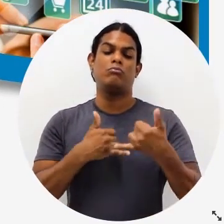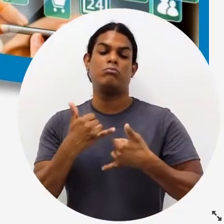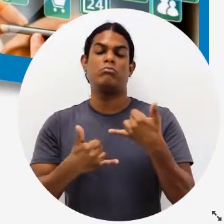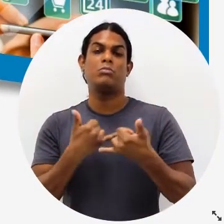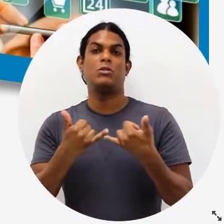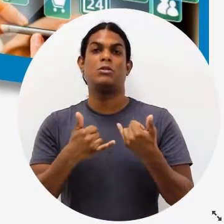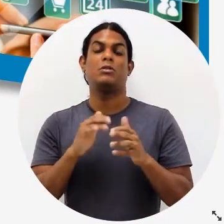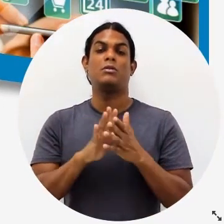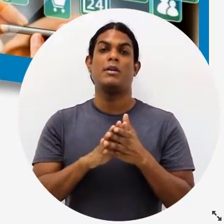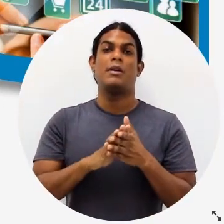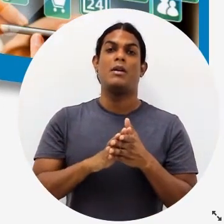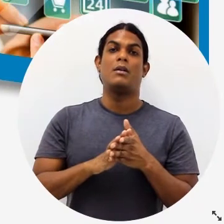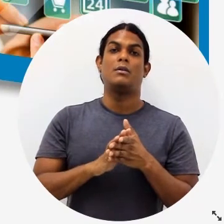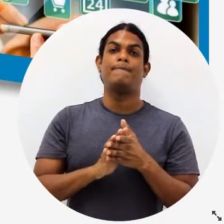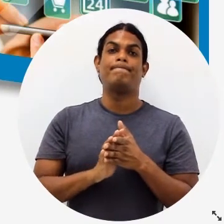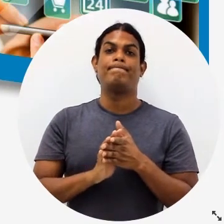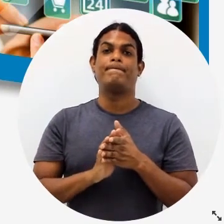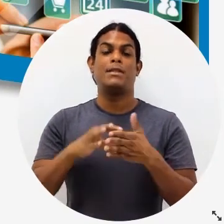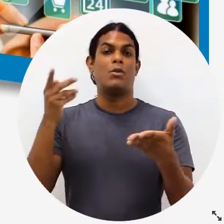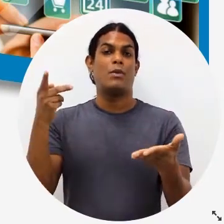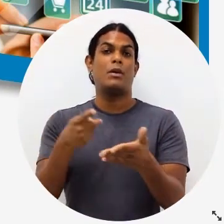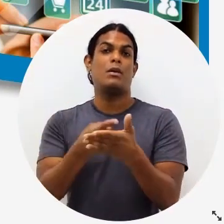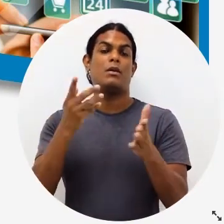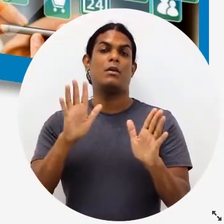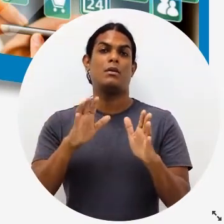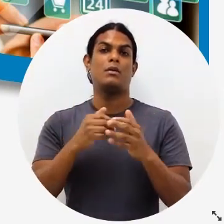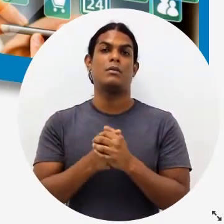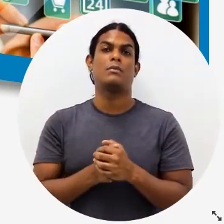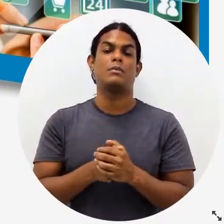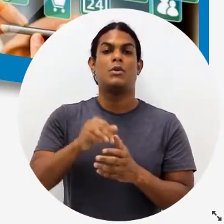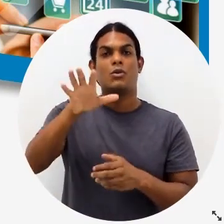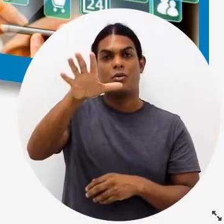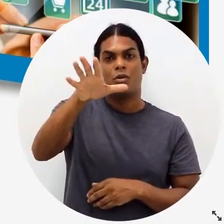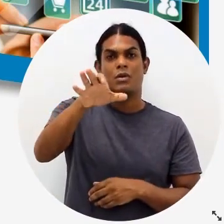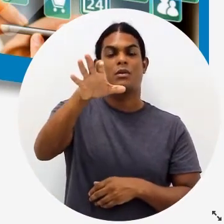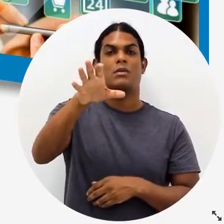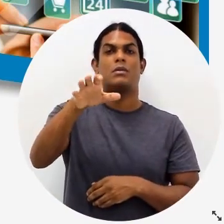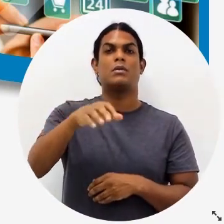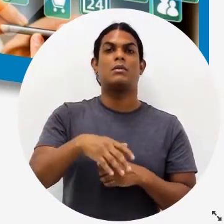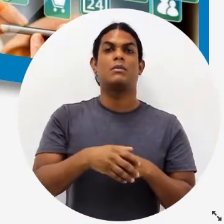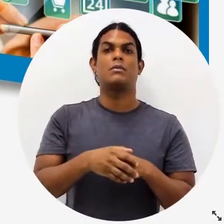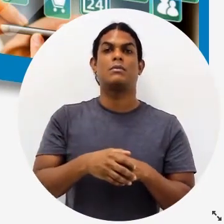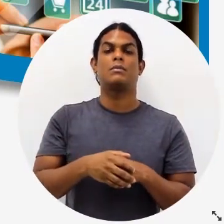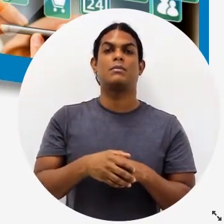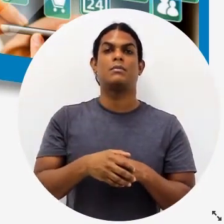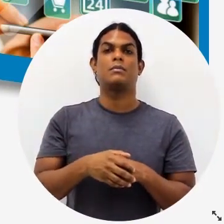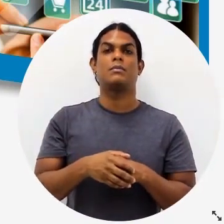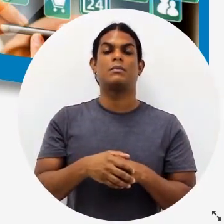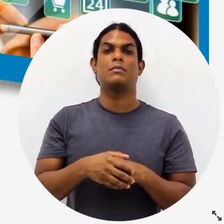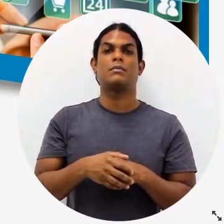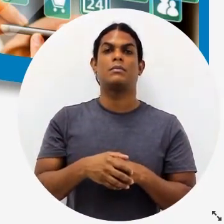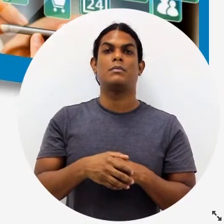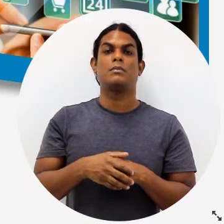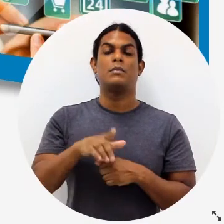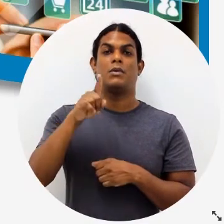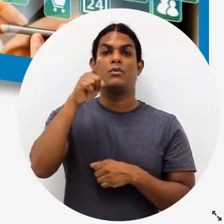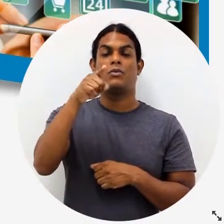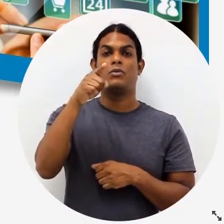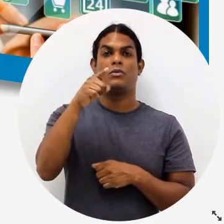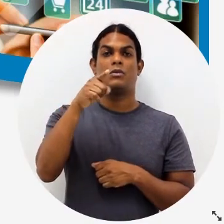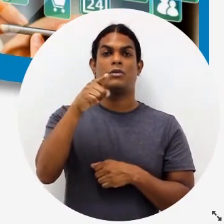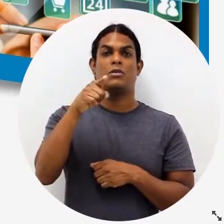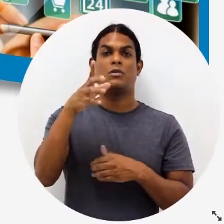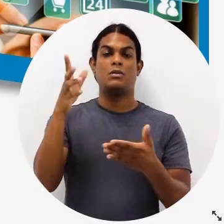controlando a sua evolução. Aqui a gente botou essa imagem da aprendizagem em grupo. Mas aí digamos que eu, fazendo uma